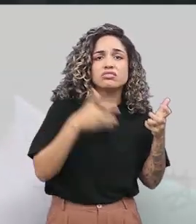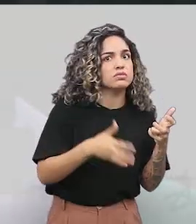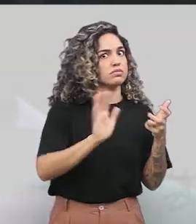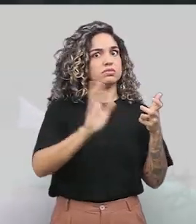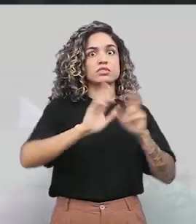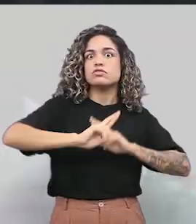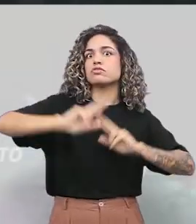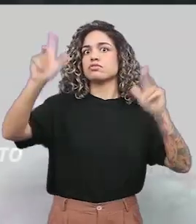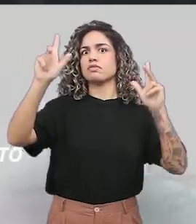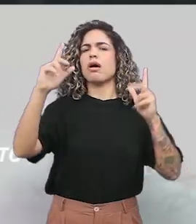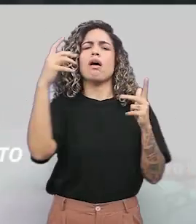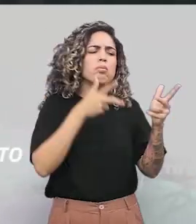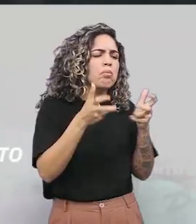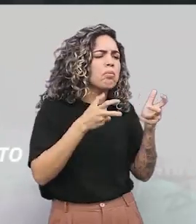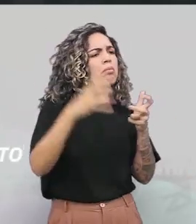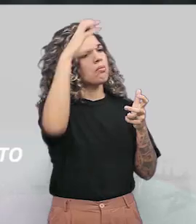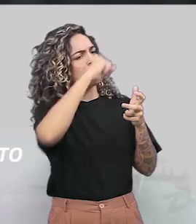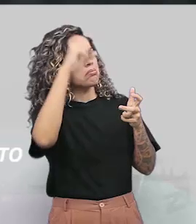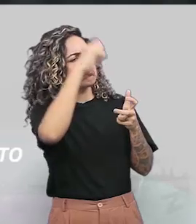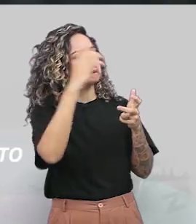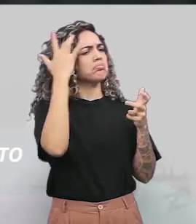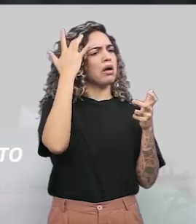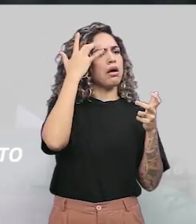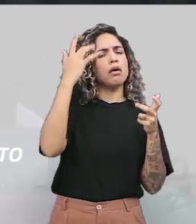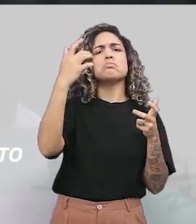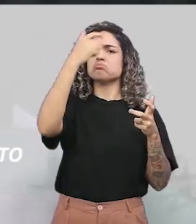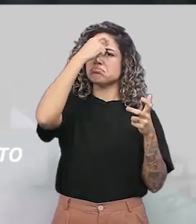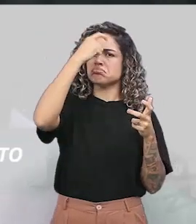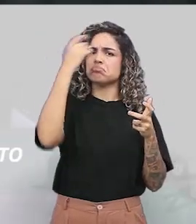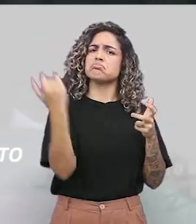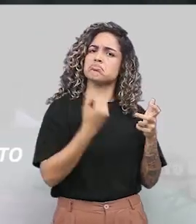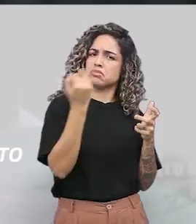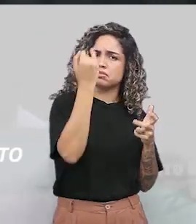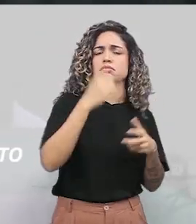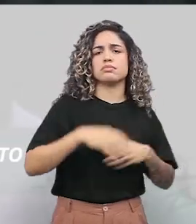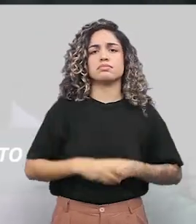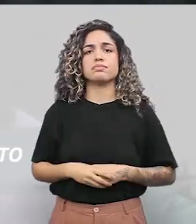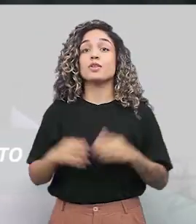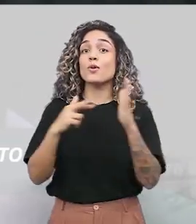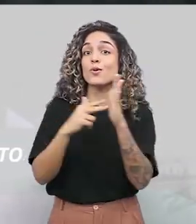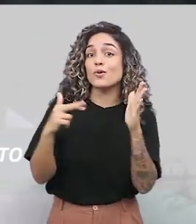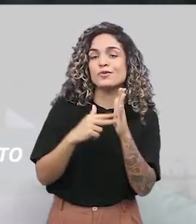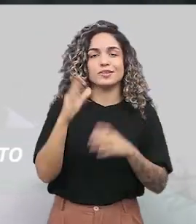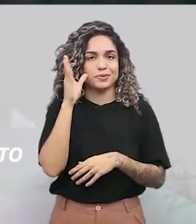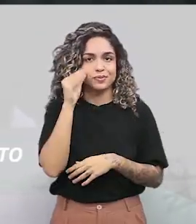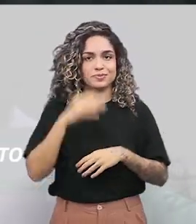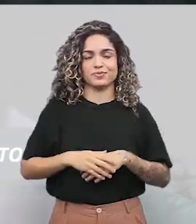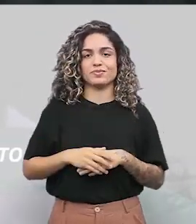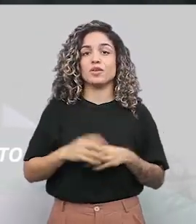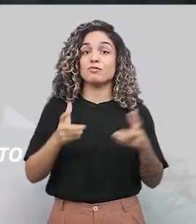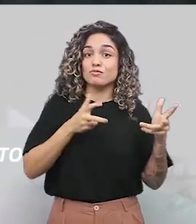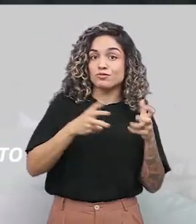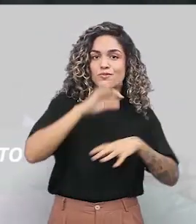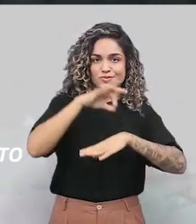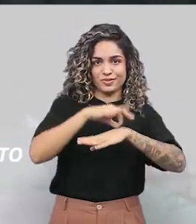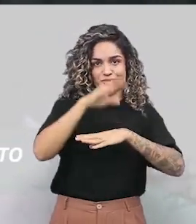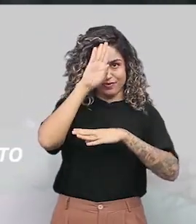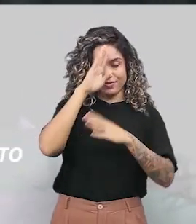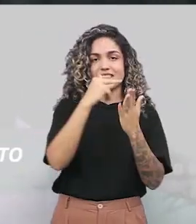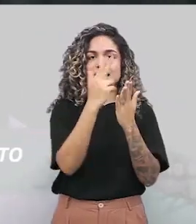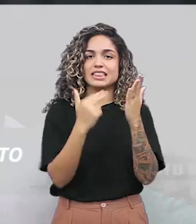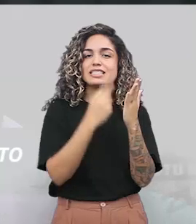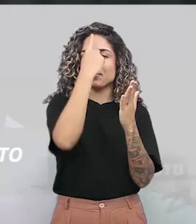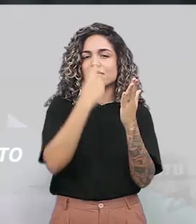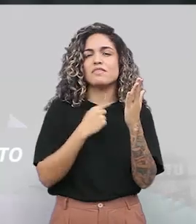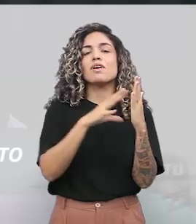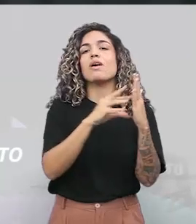como a gente podia pegar esses aspectos e fazer um jogo diferenciado dentro do ramo dele, que não só ensinasse, como também oferecesse diversão, que é muito importante.